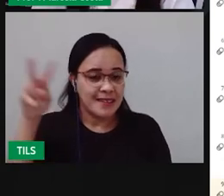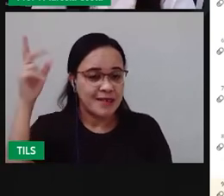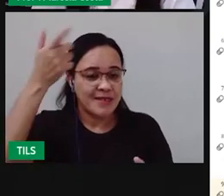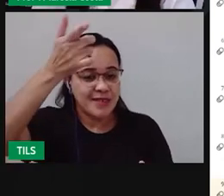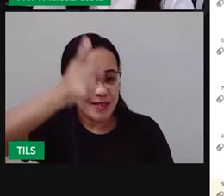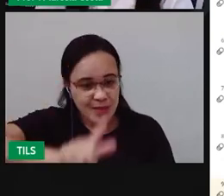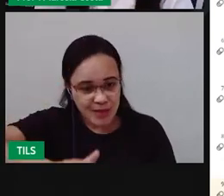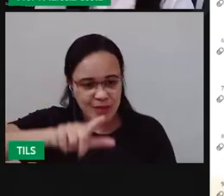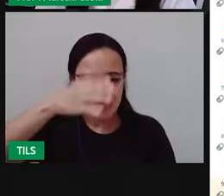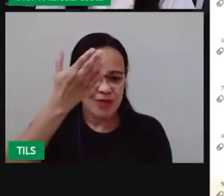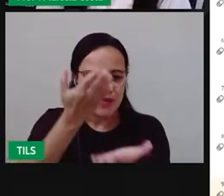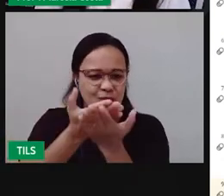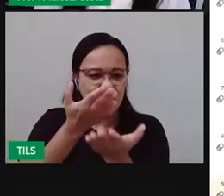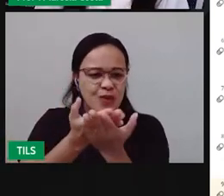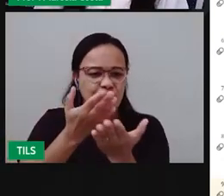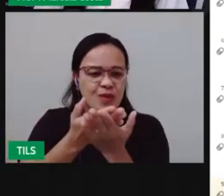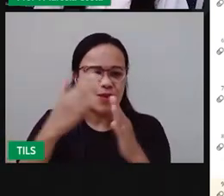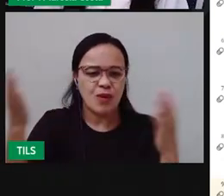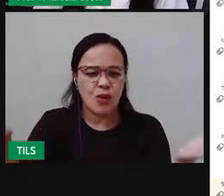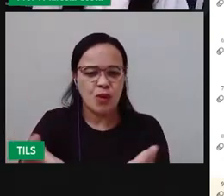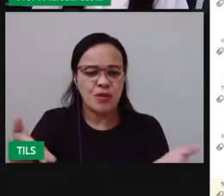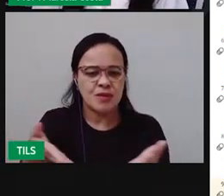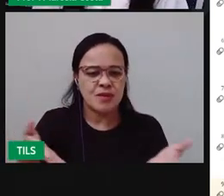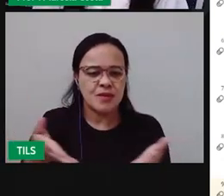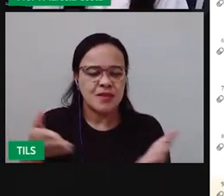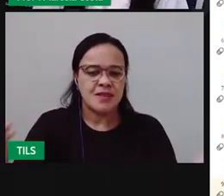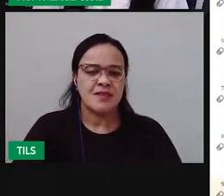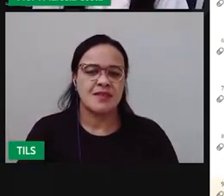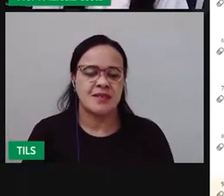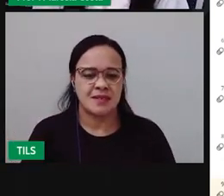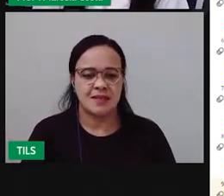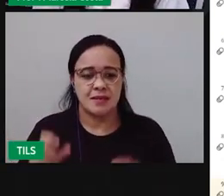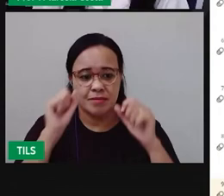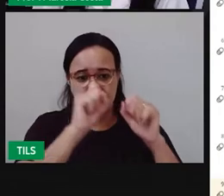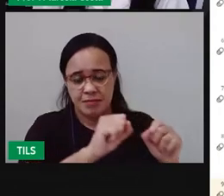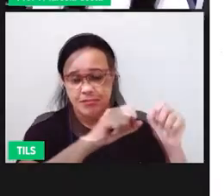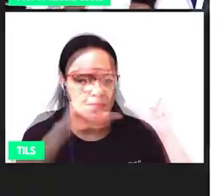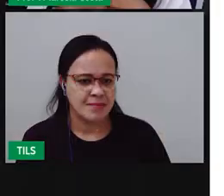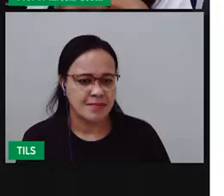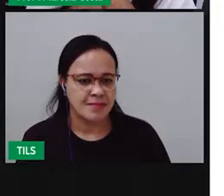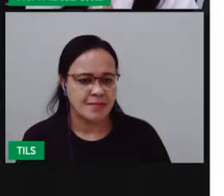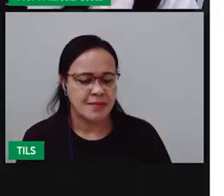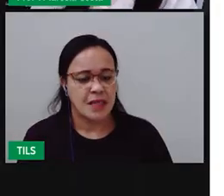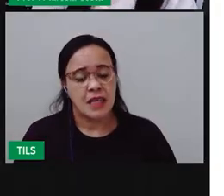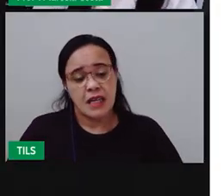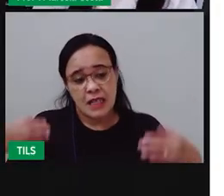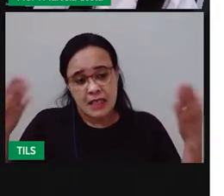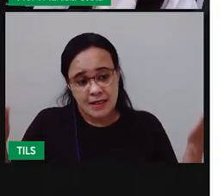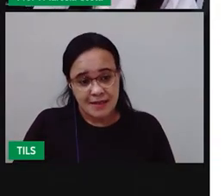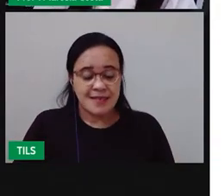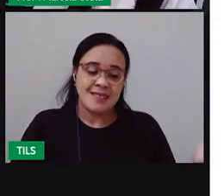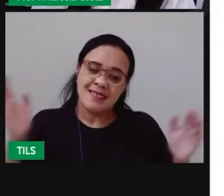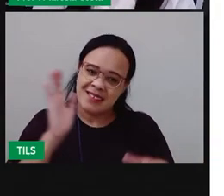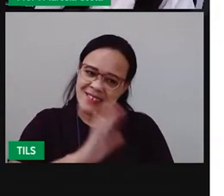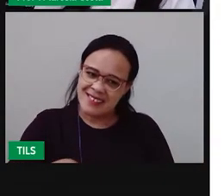a gente viu na aula de hoje então eu vou tirar aqui agora o slide tá? então queridos